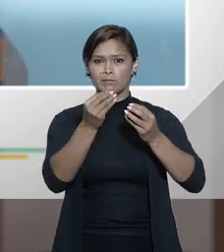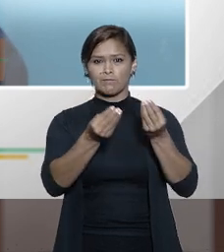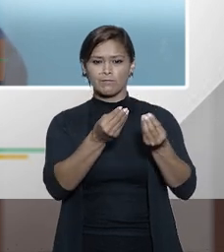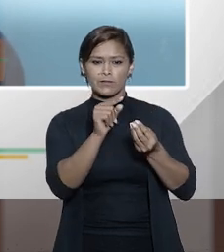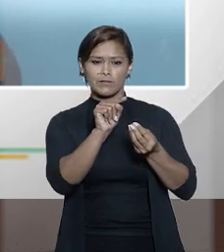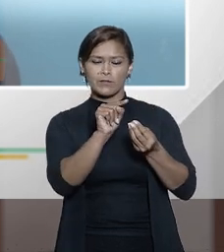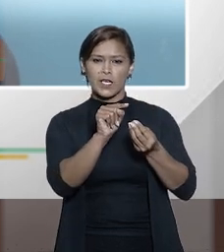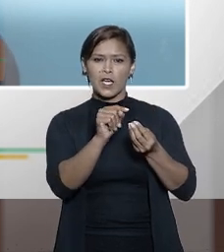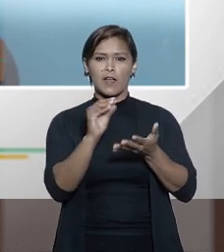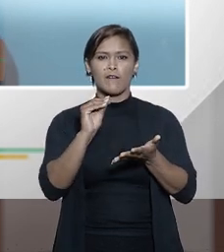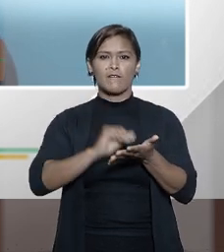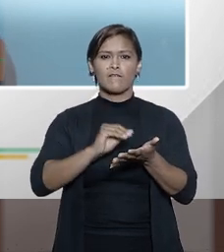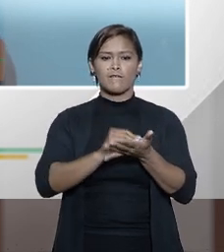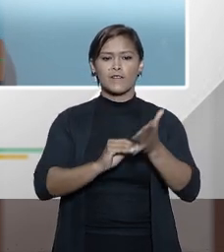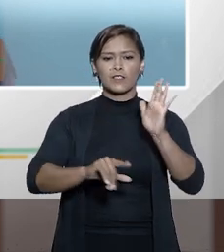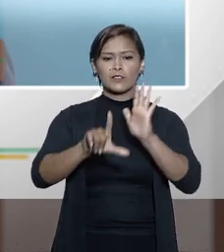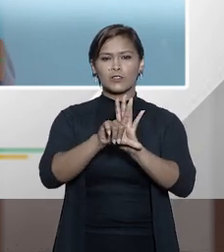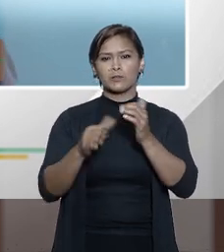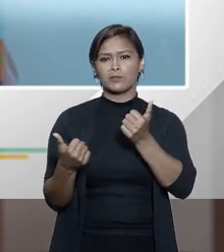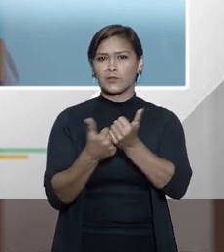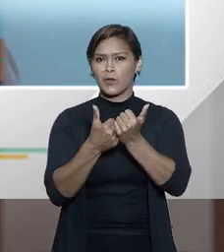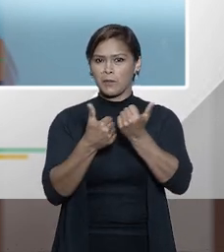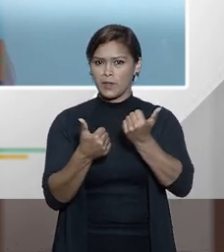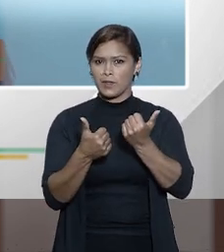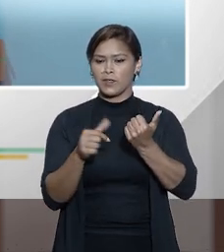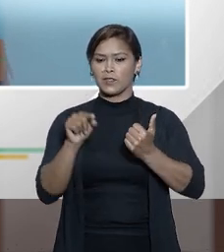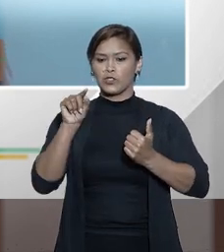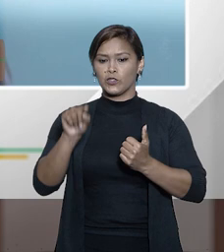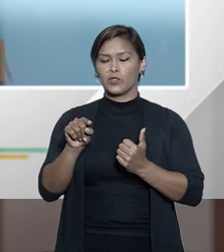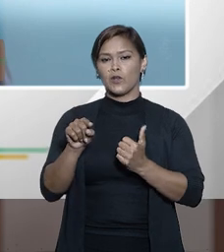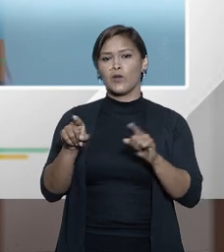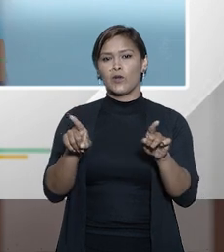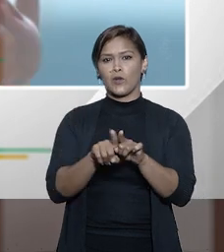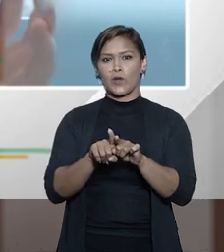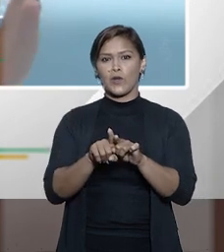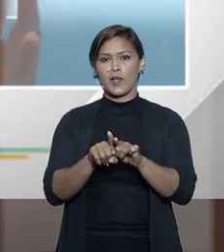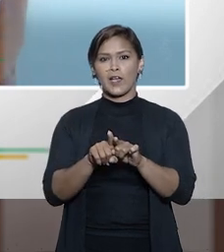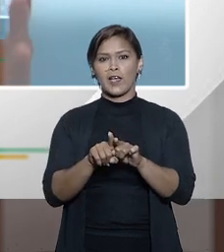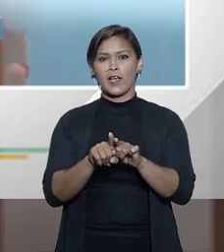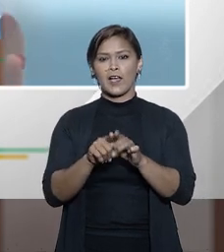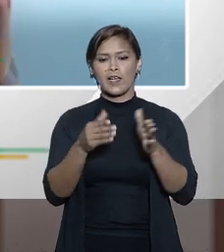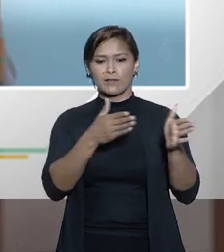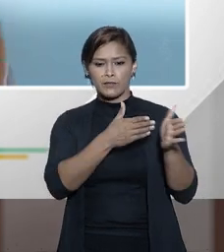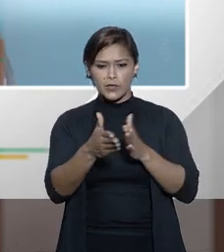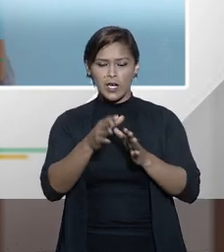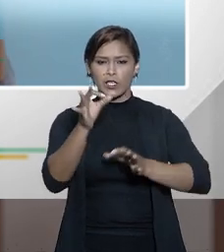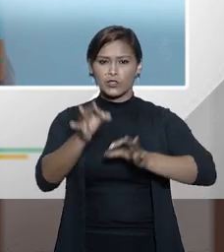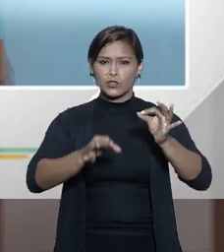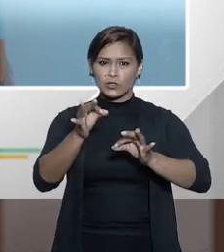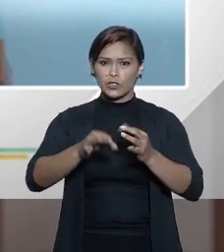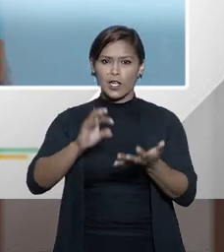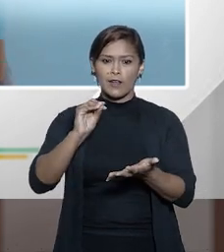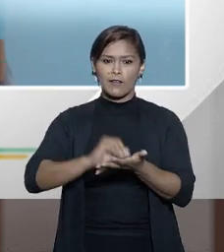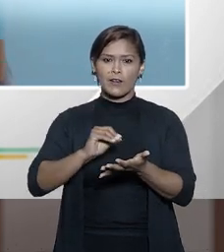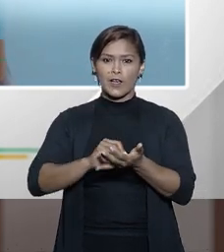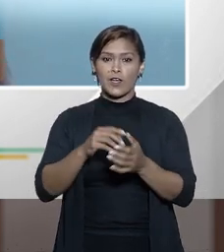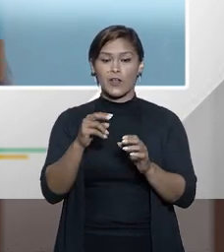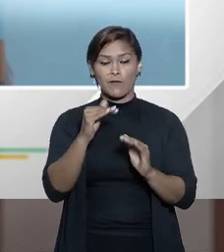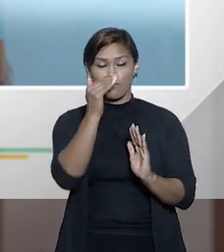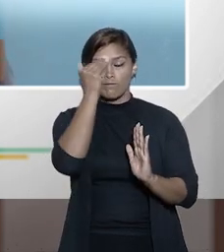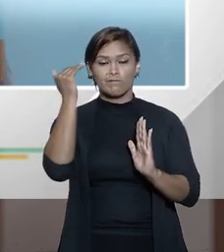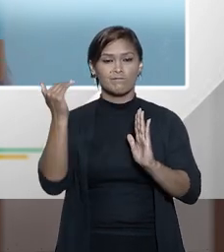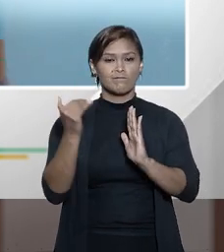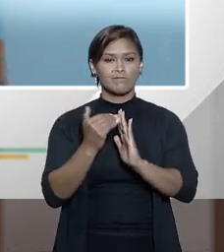por ausência de uma lei de cooperação a idiosincrasia jurídica que a gente foi